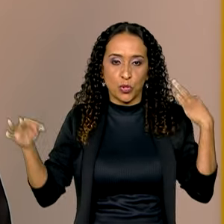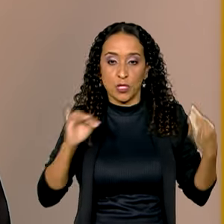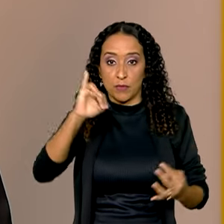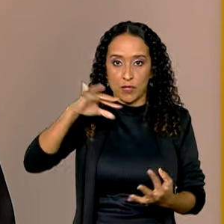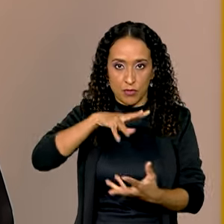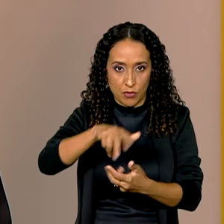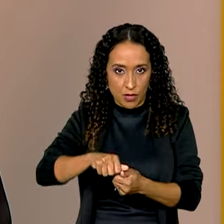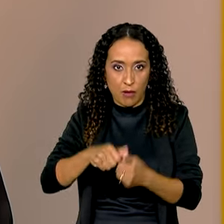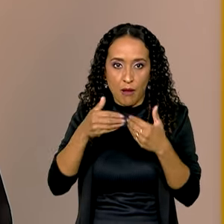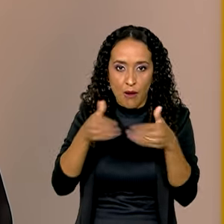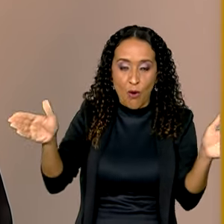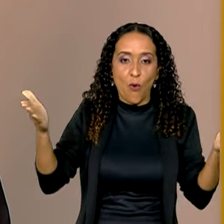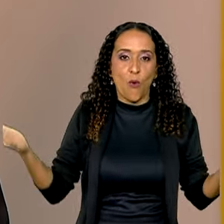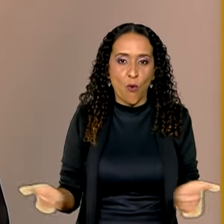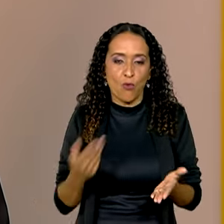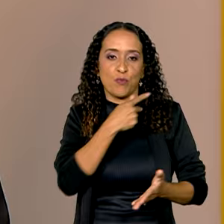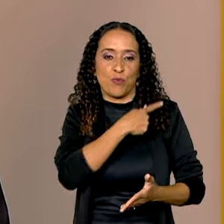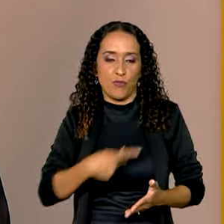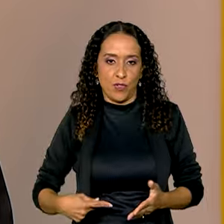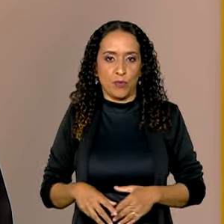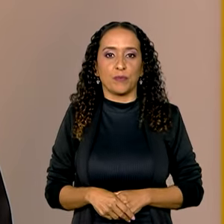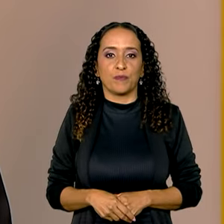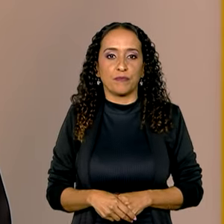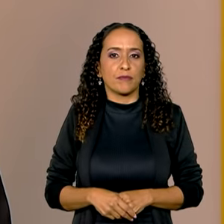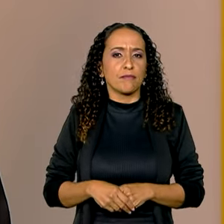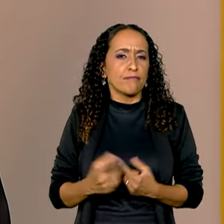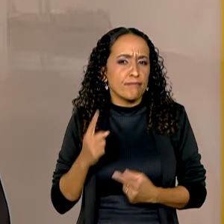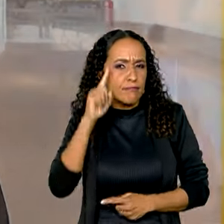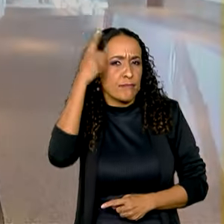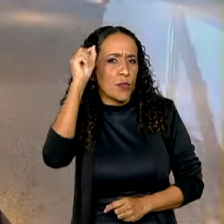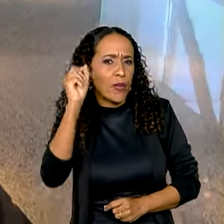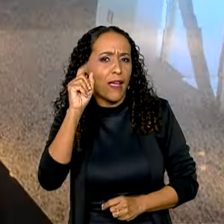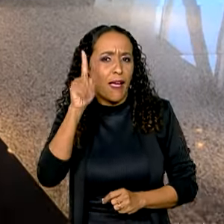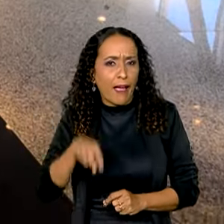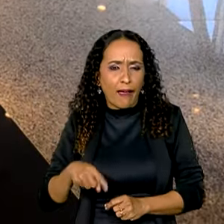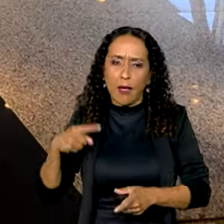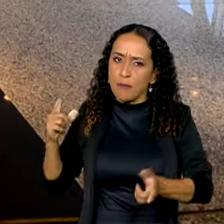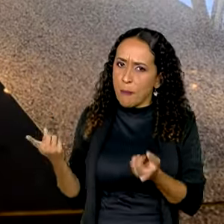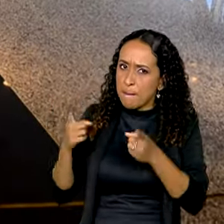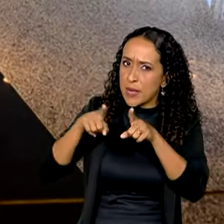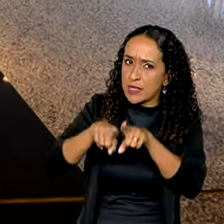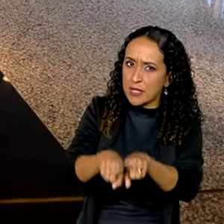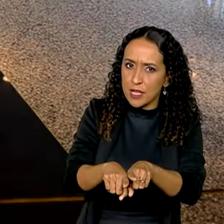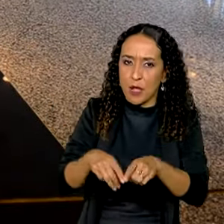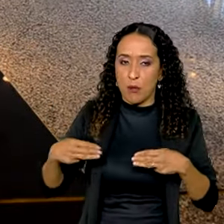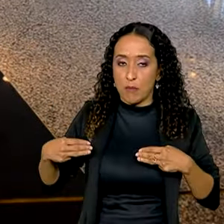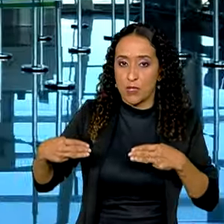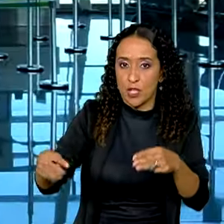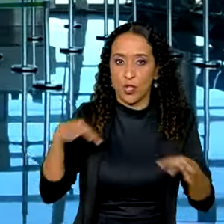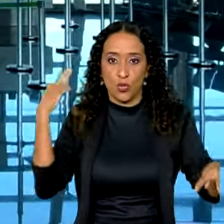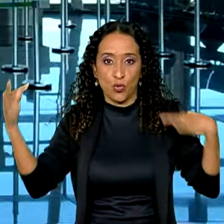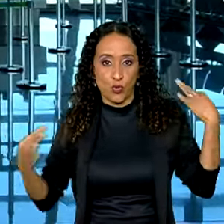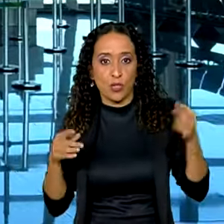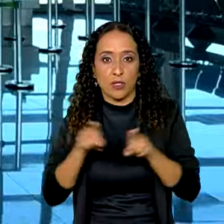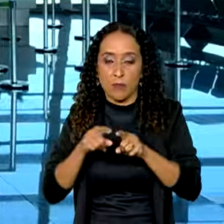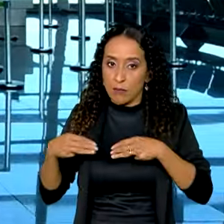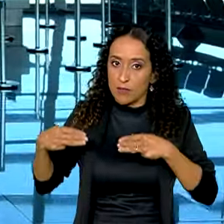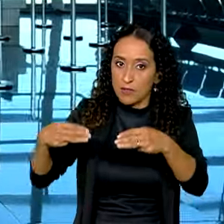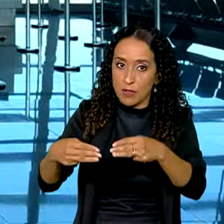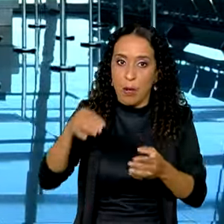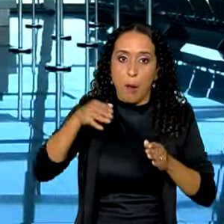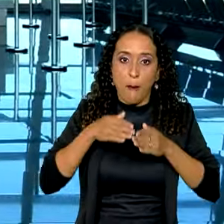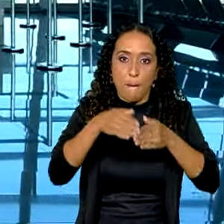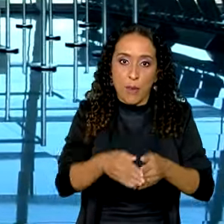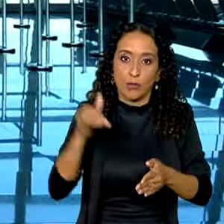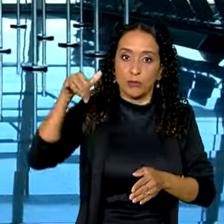Internacional, lançado hoje pelo governo. A iniciativa é fruto de uma parceria entre o Ministério do Turismo, o Ministério de